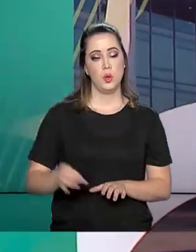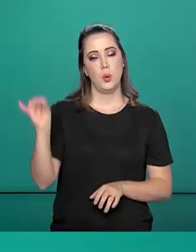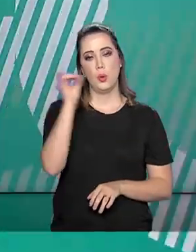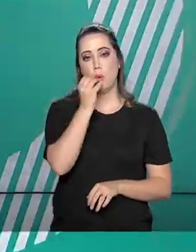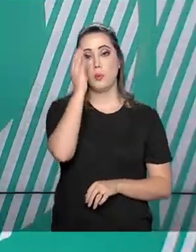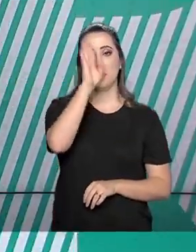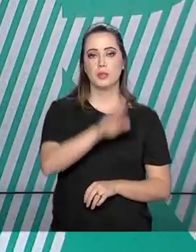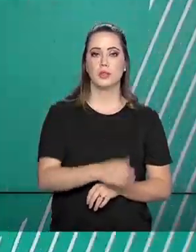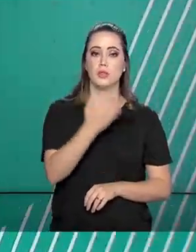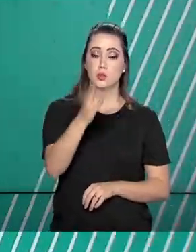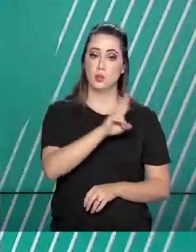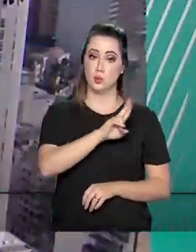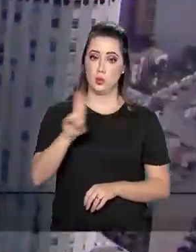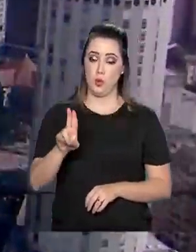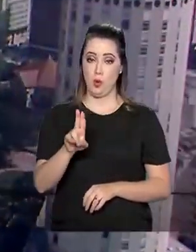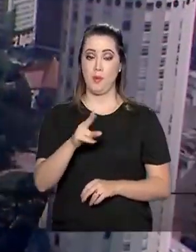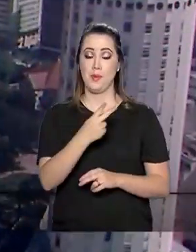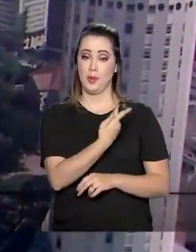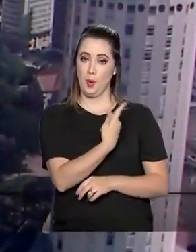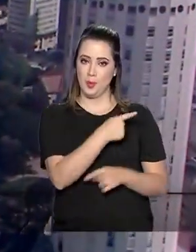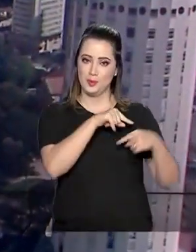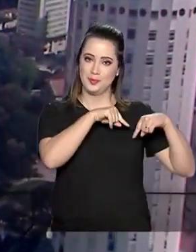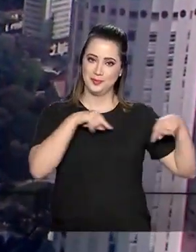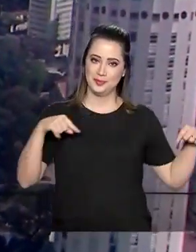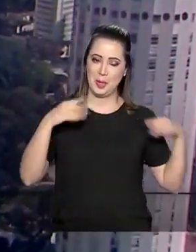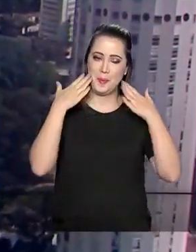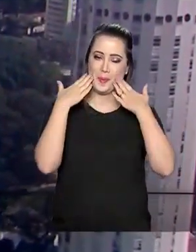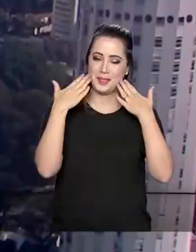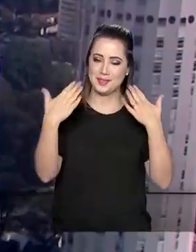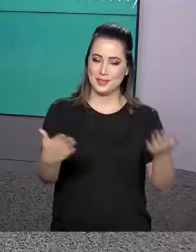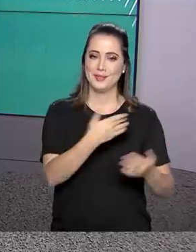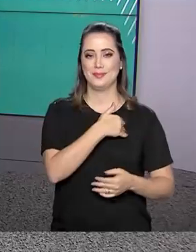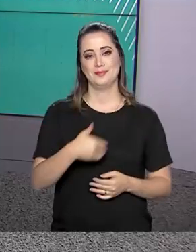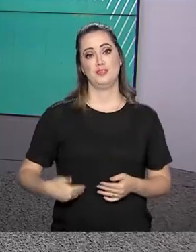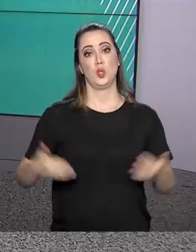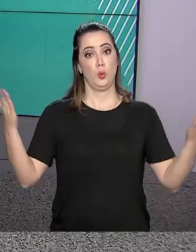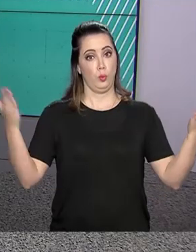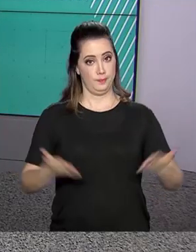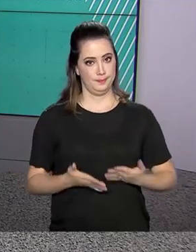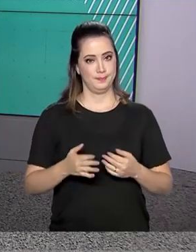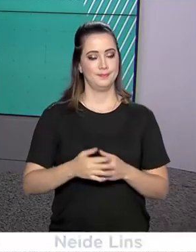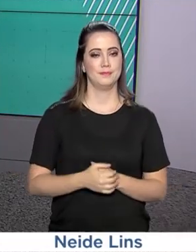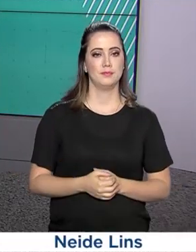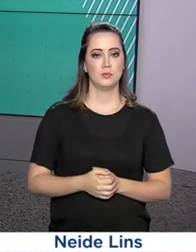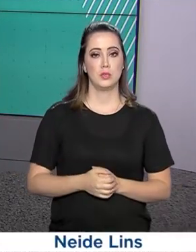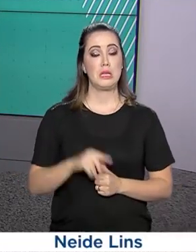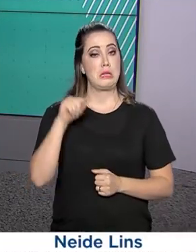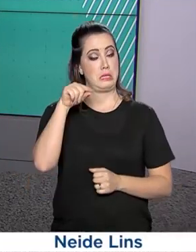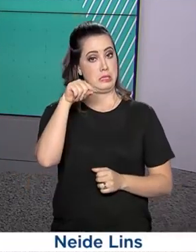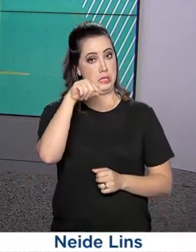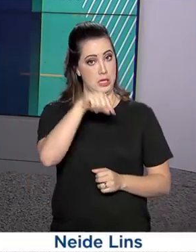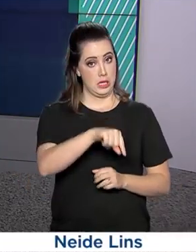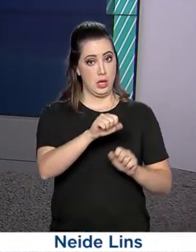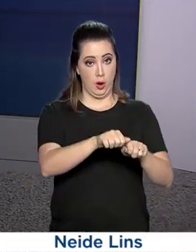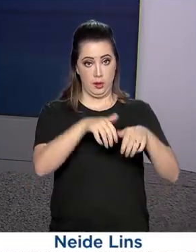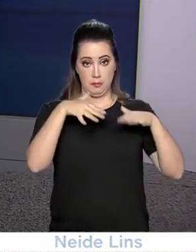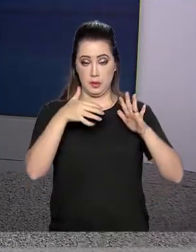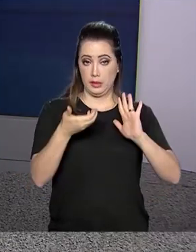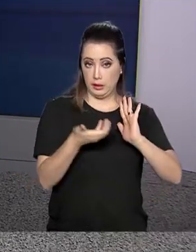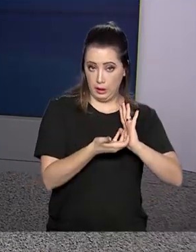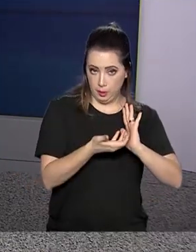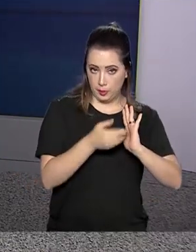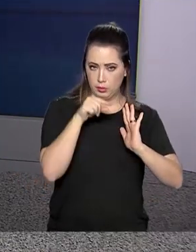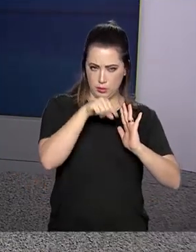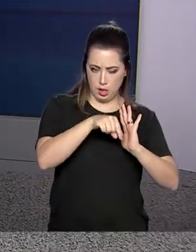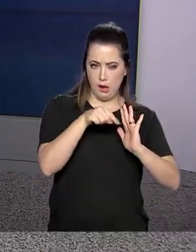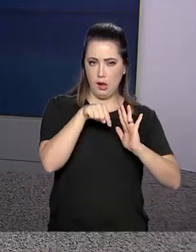Olá, boa tarde, eu sou Roberto Camargo e estamos no ar com o Governo Agora. O plenário da Câmara dos Deputados deve concluir hoje a